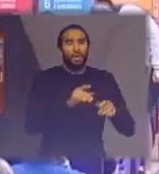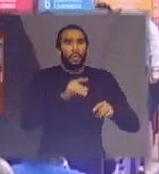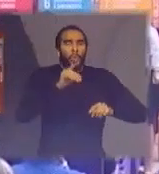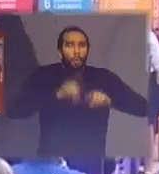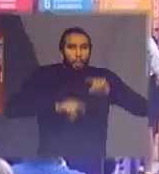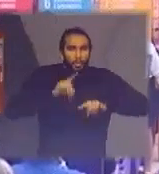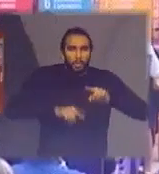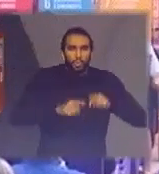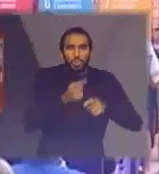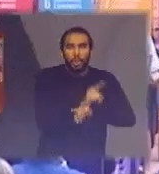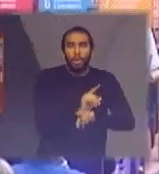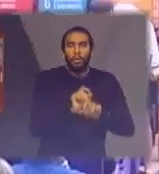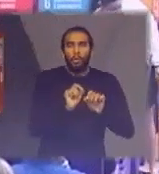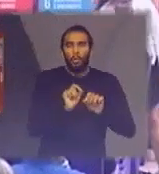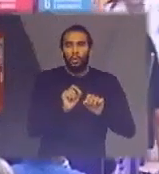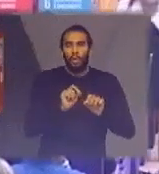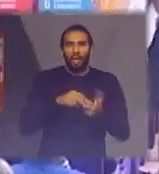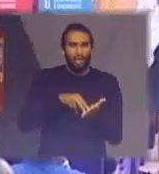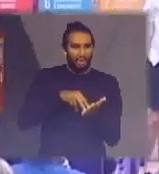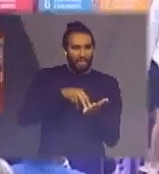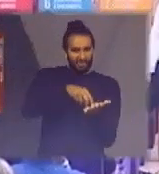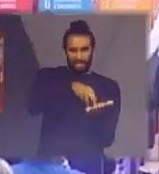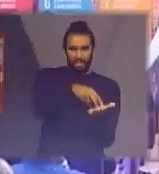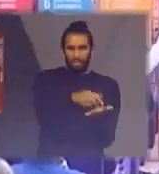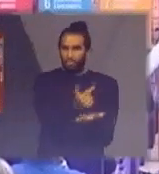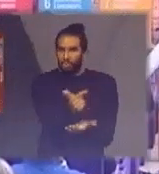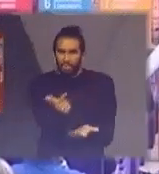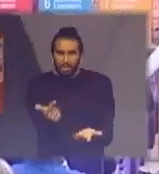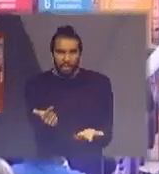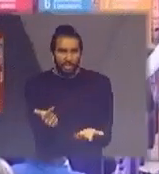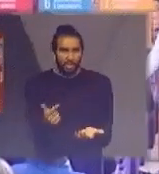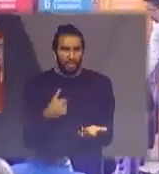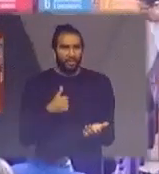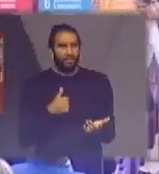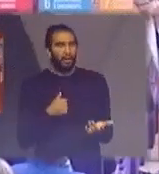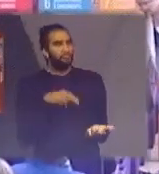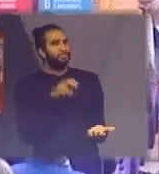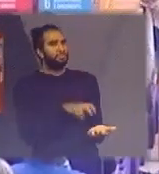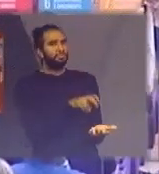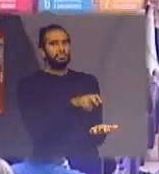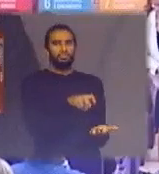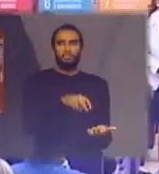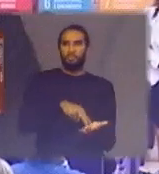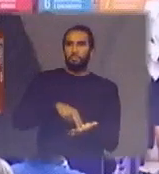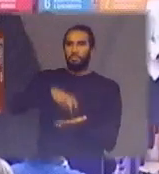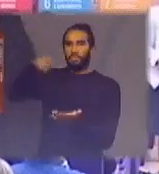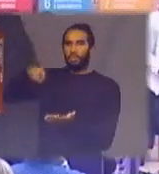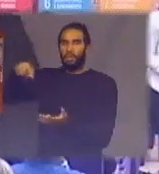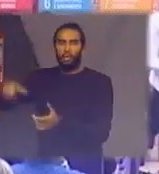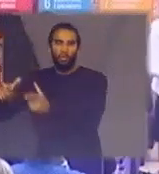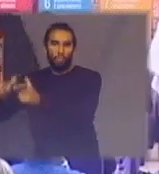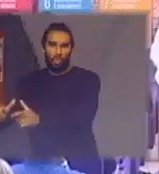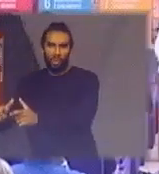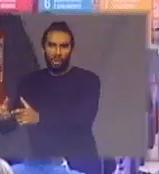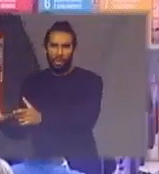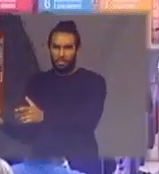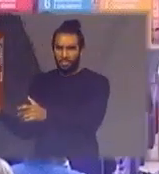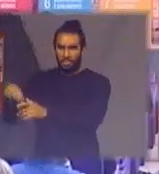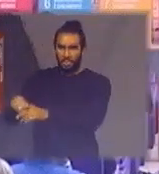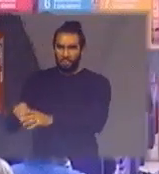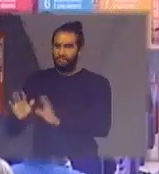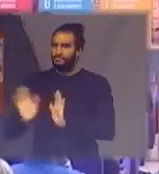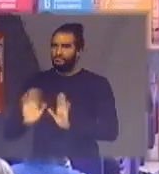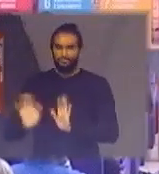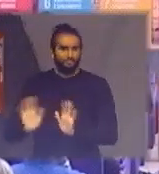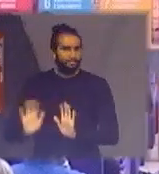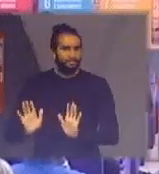logística reversa não tem perna eles não vão sair e vão pular dentro de um coletor então